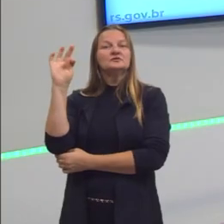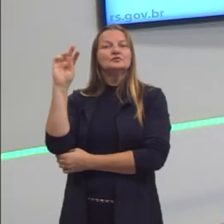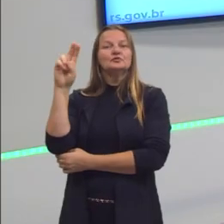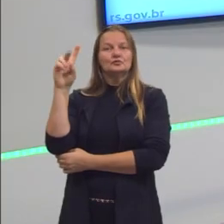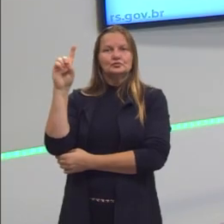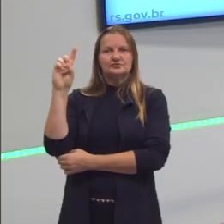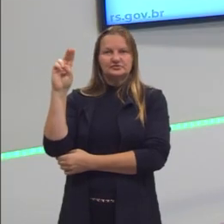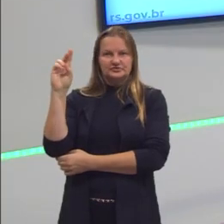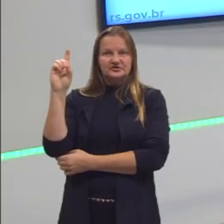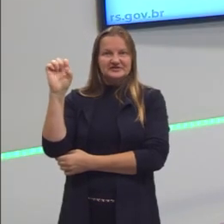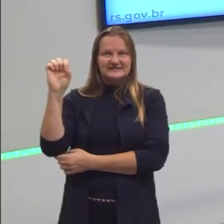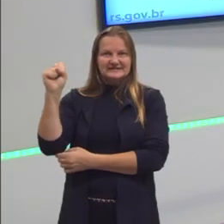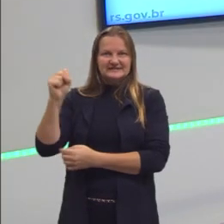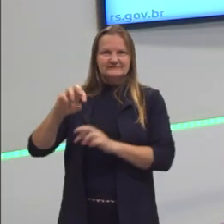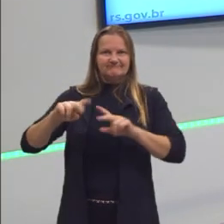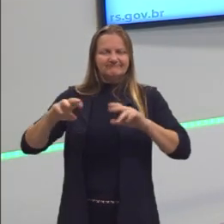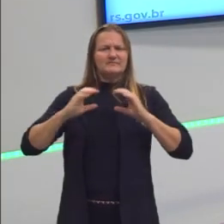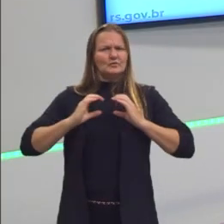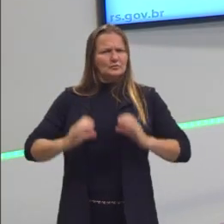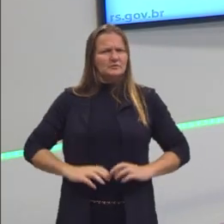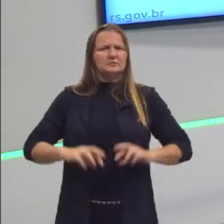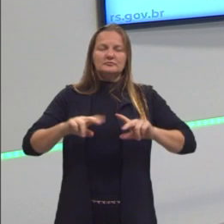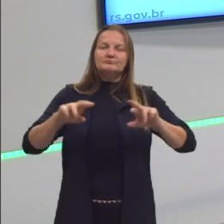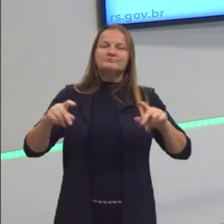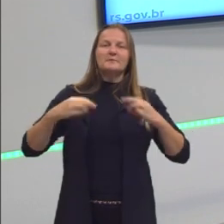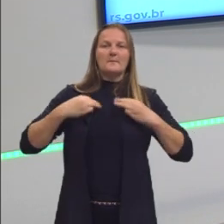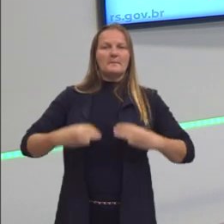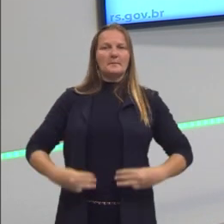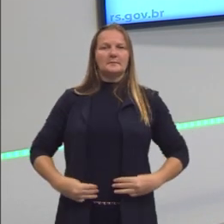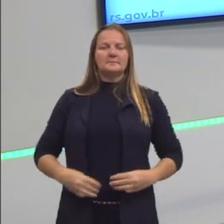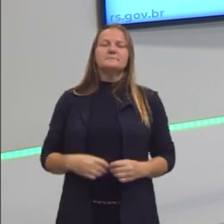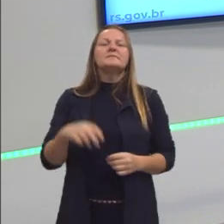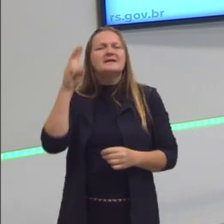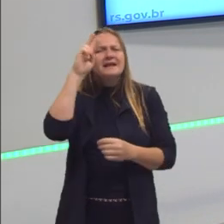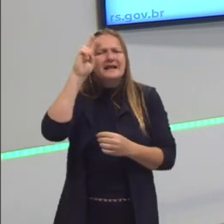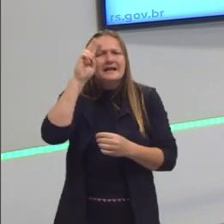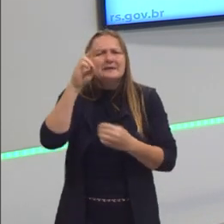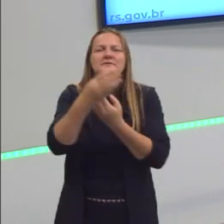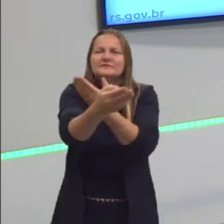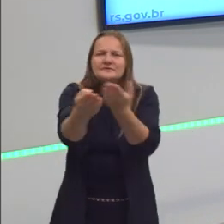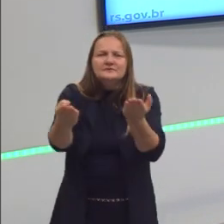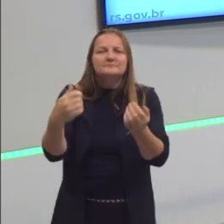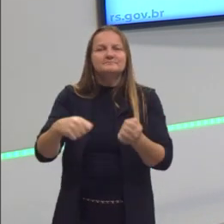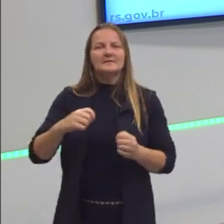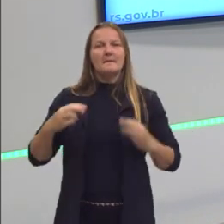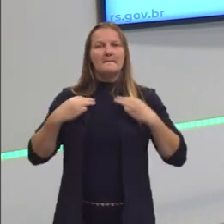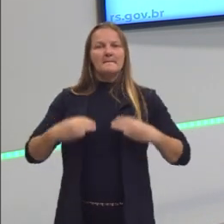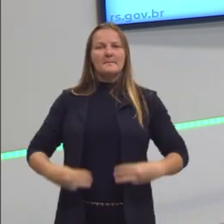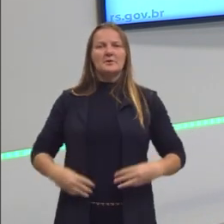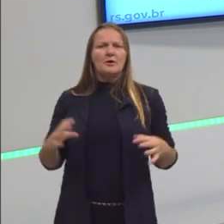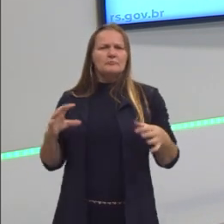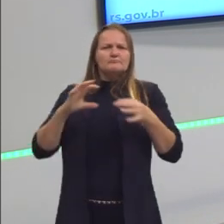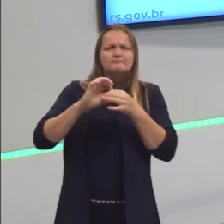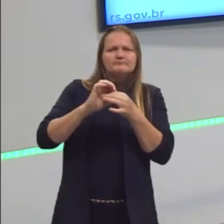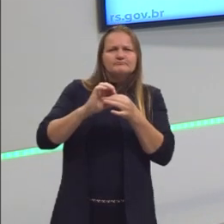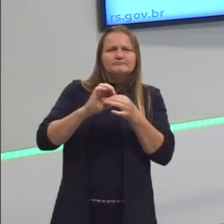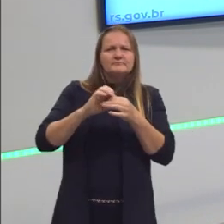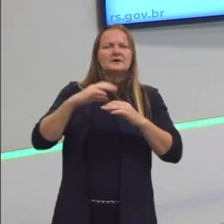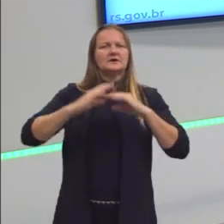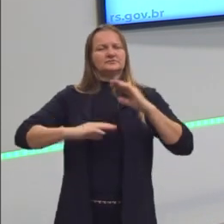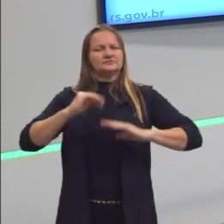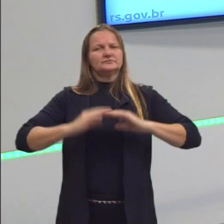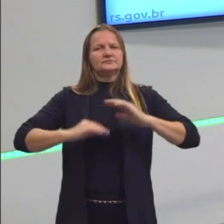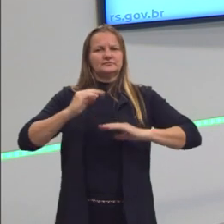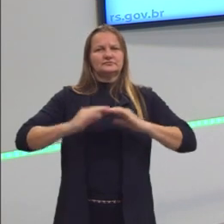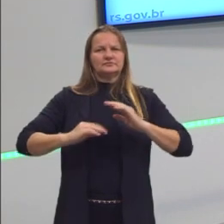reflexão dos nossos comportamentos morais. Então, lembre-se sempre disso. A moral está muito ligada à questão das nossas atitudes,